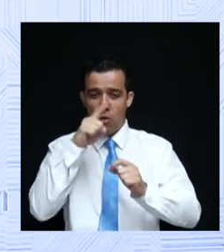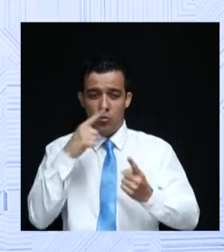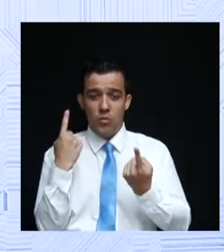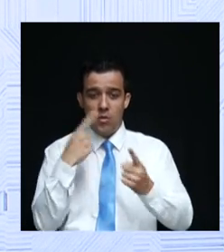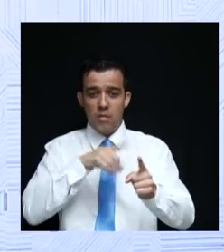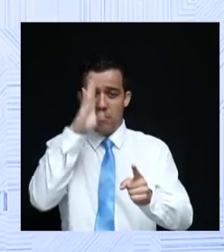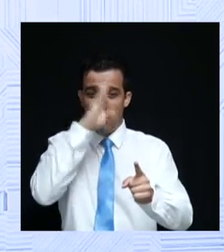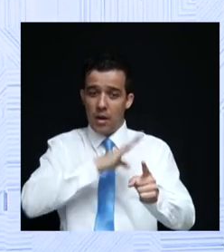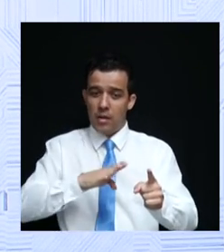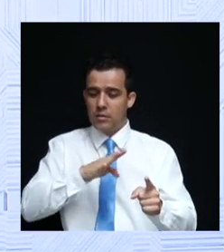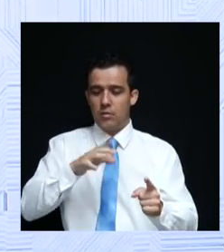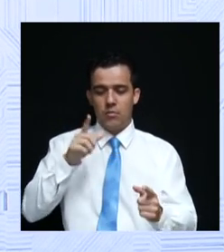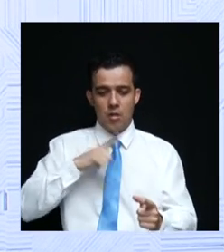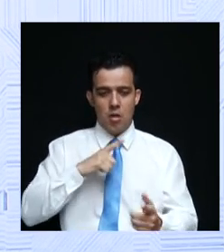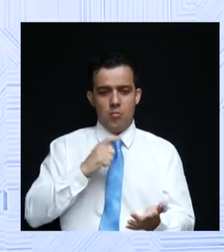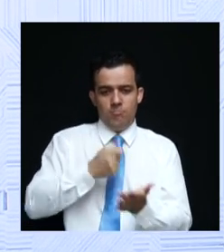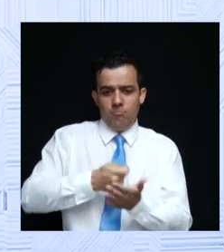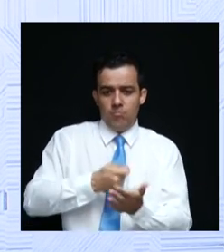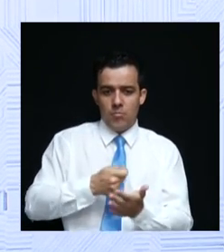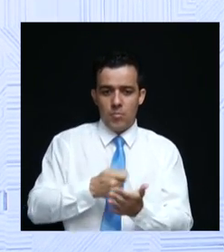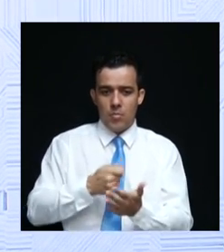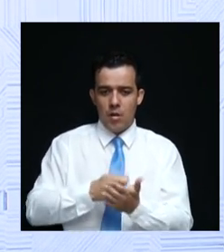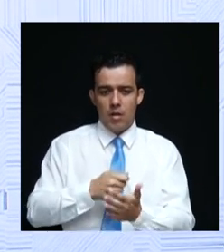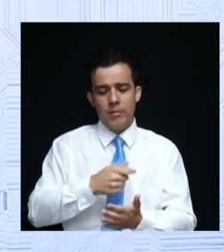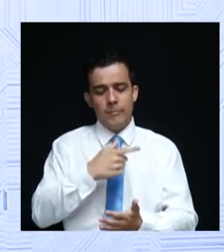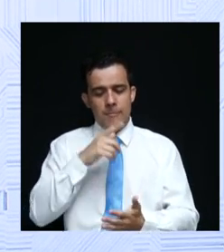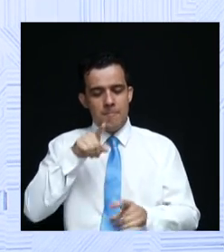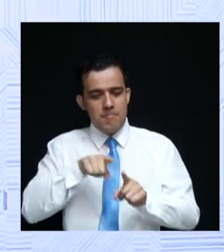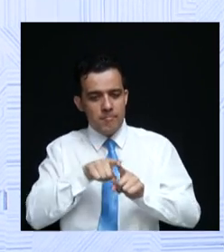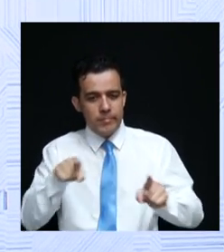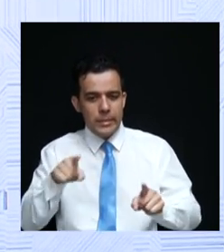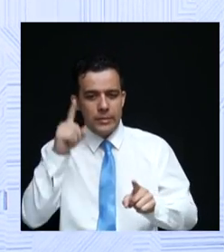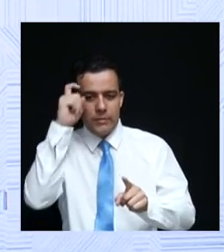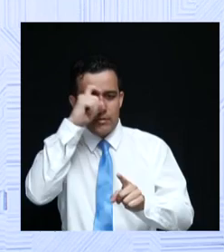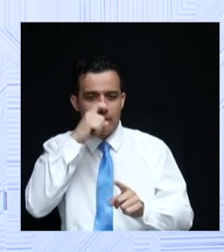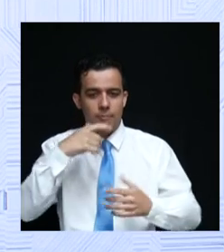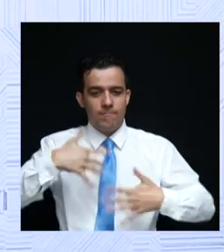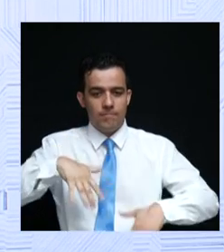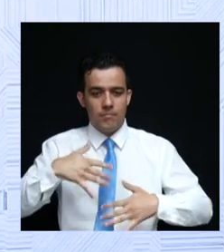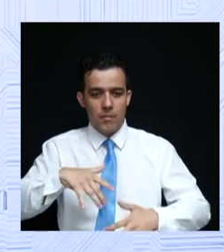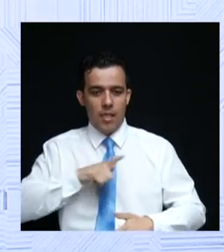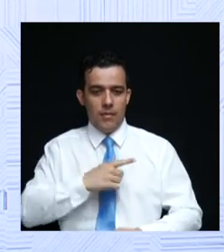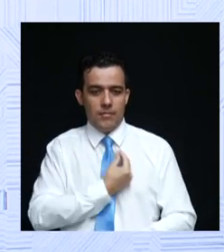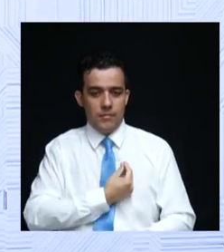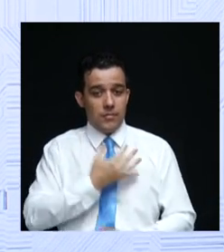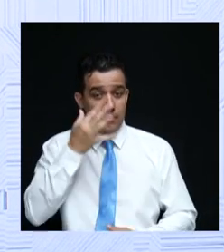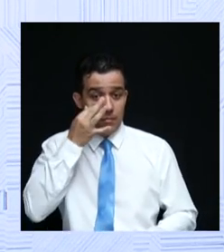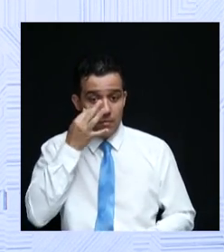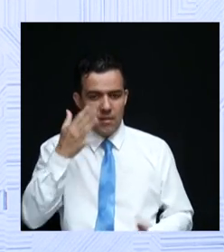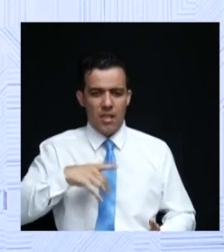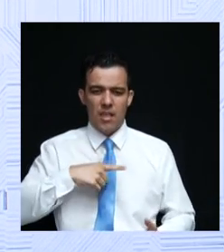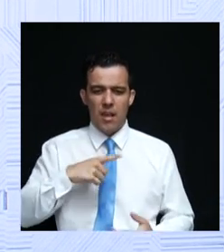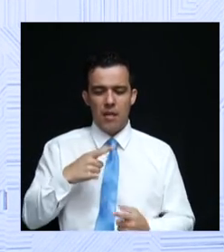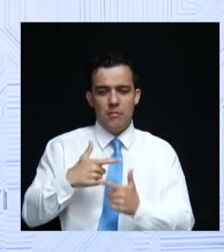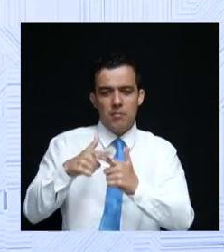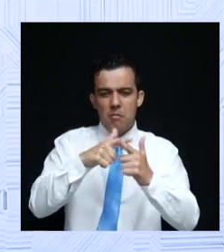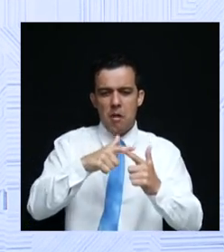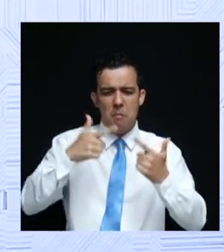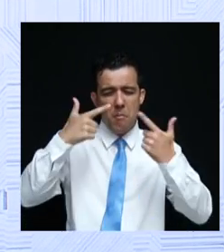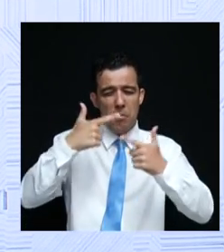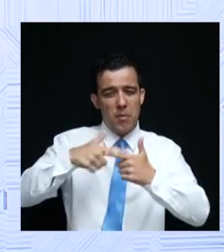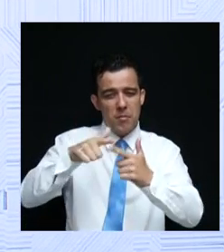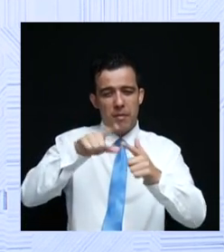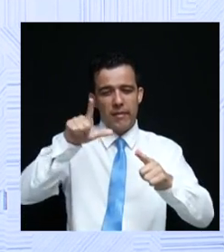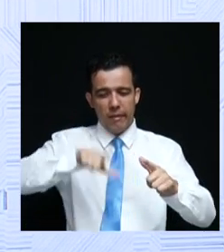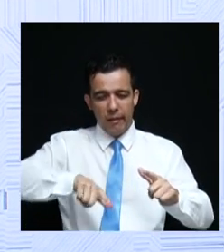buscado cumprir com as obrigações do governo, mesmo a despeito das dificuldades que existem. Tentam pintar um quadro de causa aqui. Mas você que